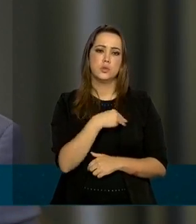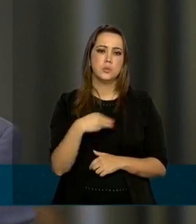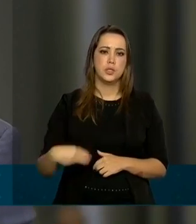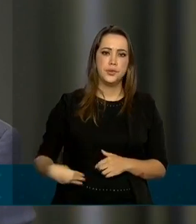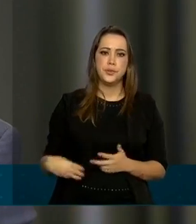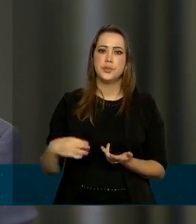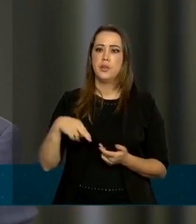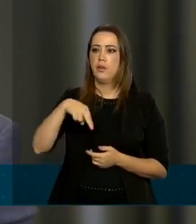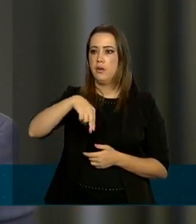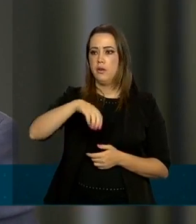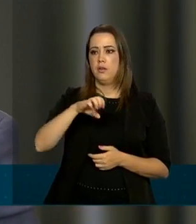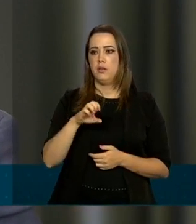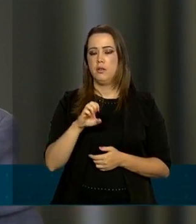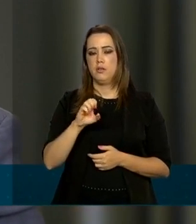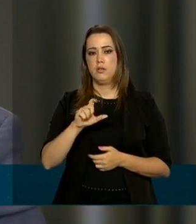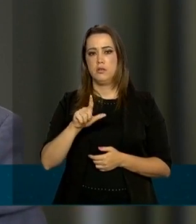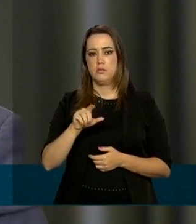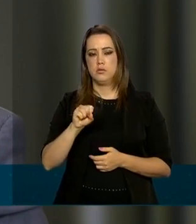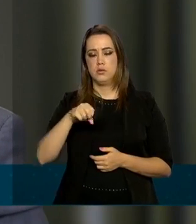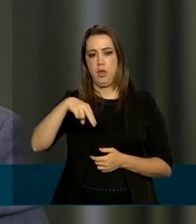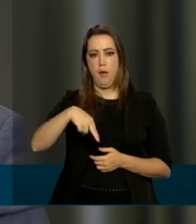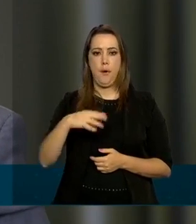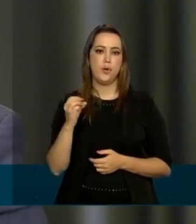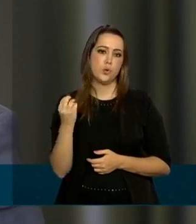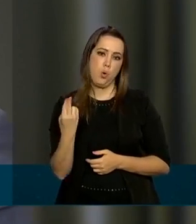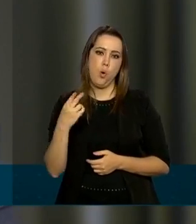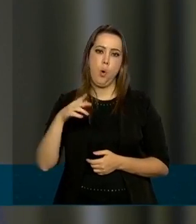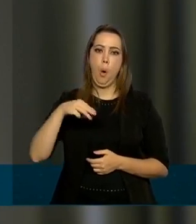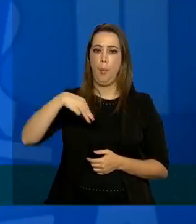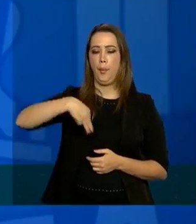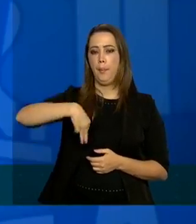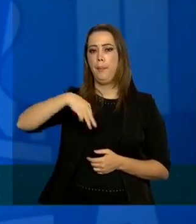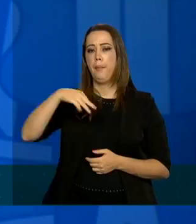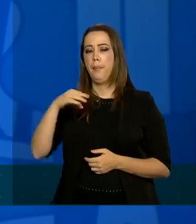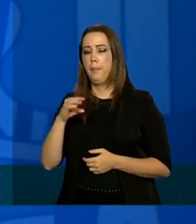o Nelson Taich e o Luiz Henrique Mandetta obrigado